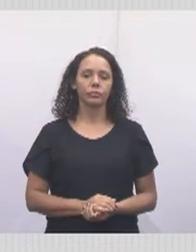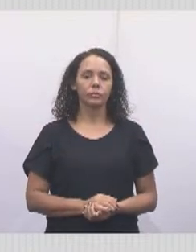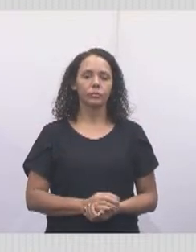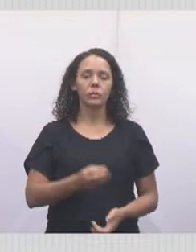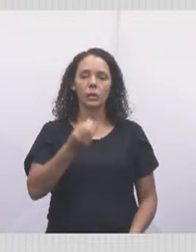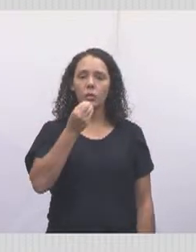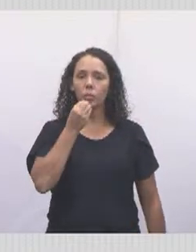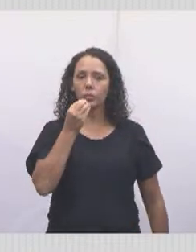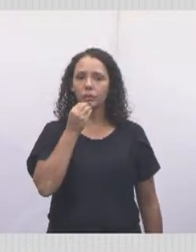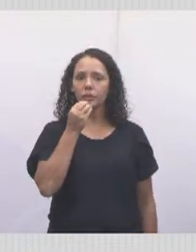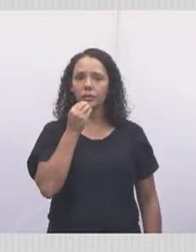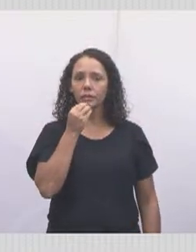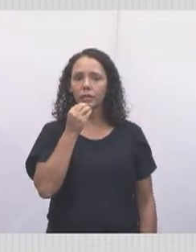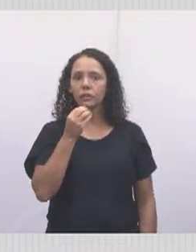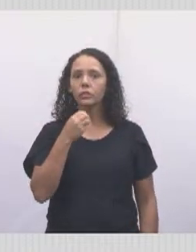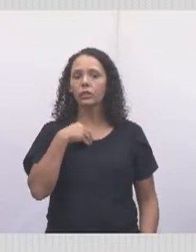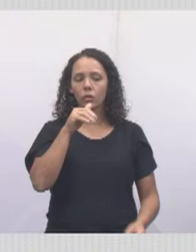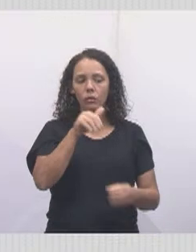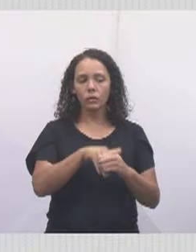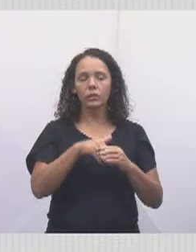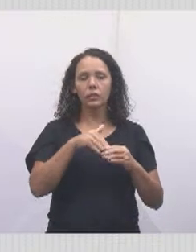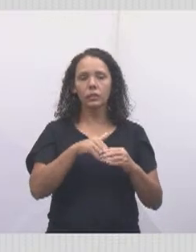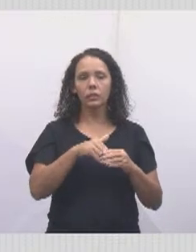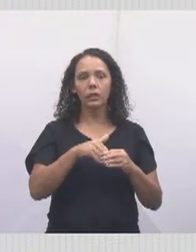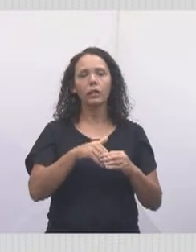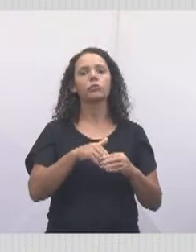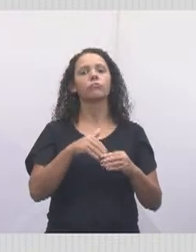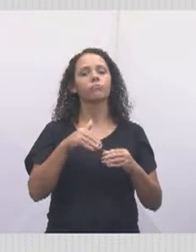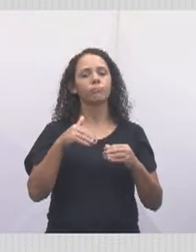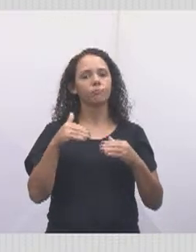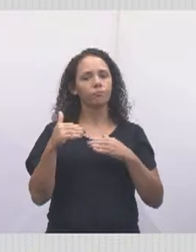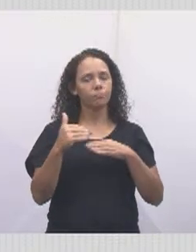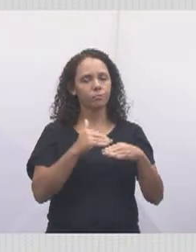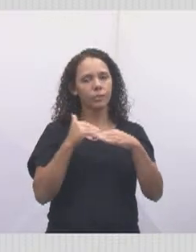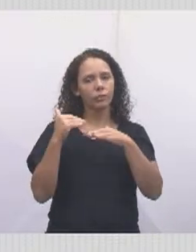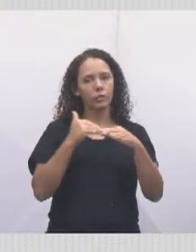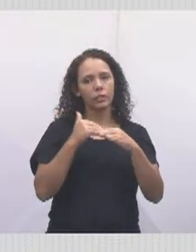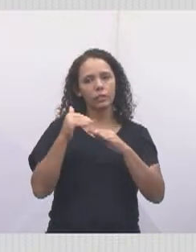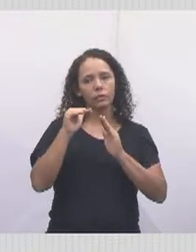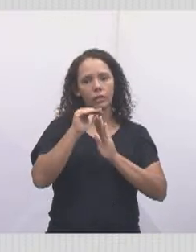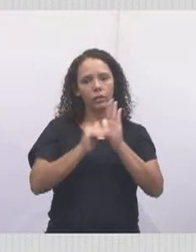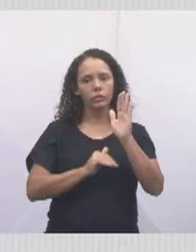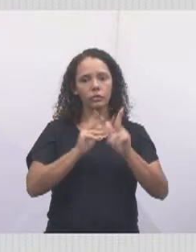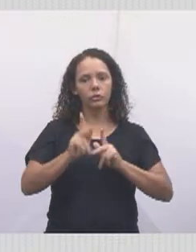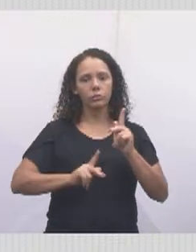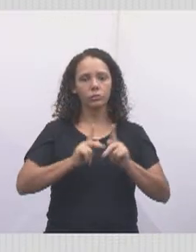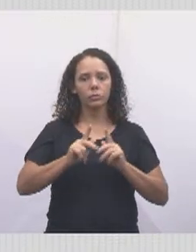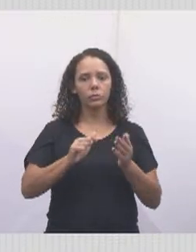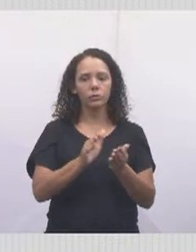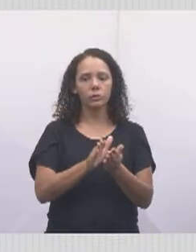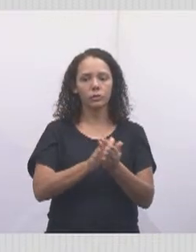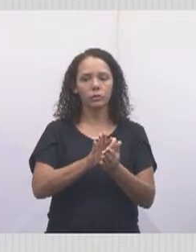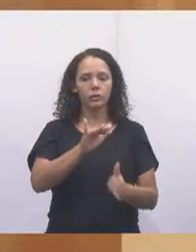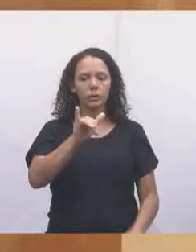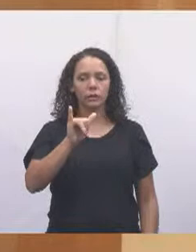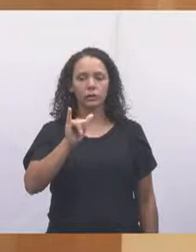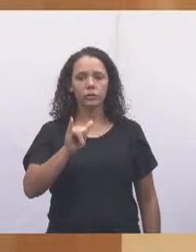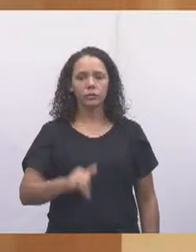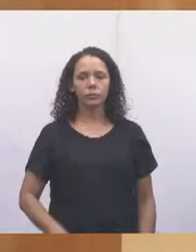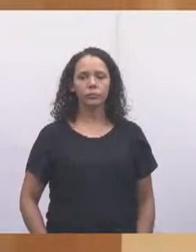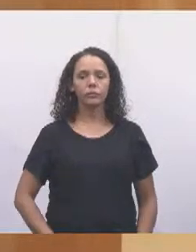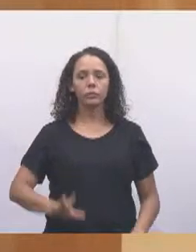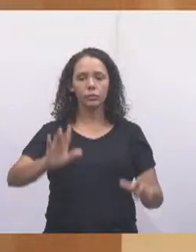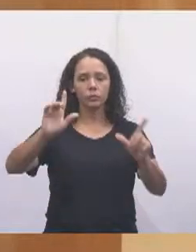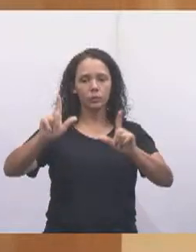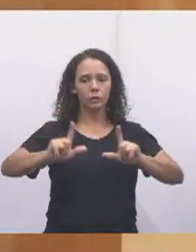Oportunidade que eu votei favorável a esse desconto para a população de Jacarei. O